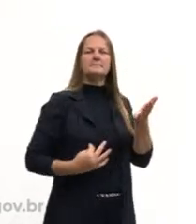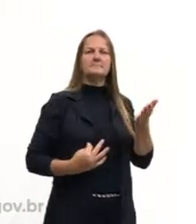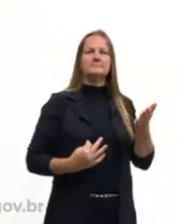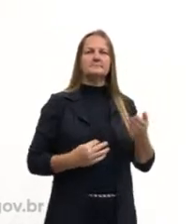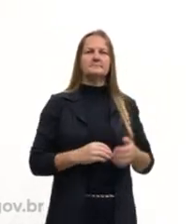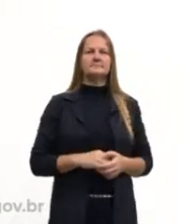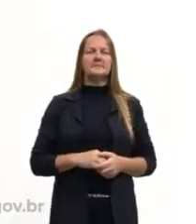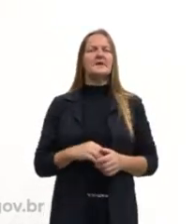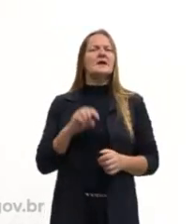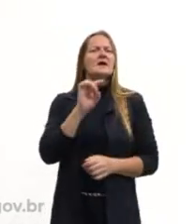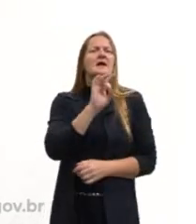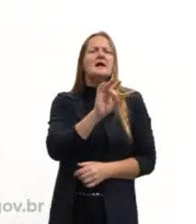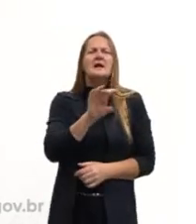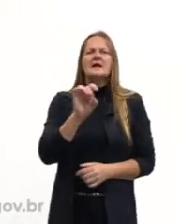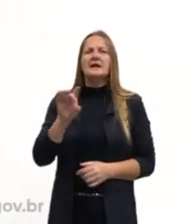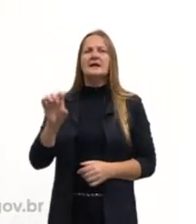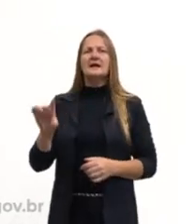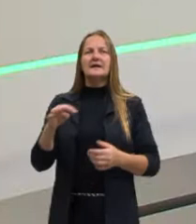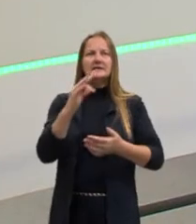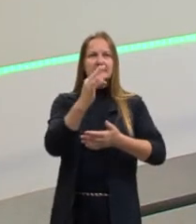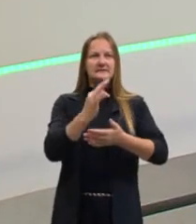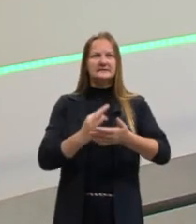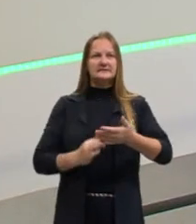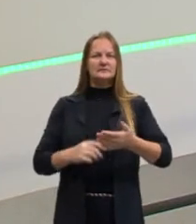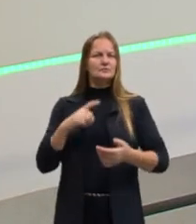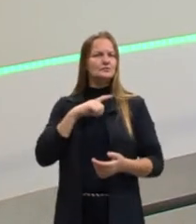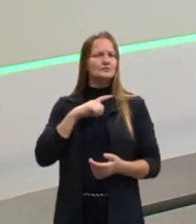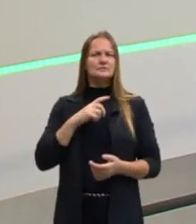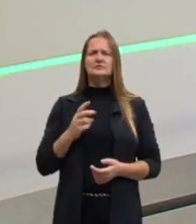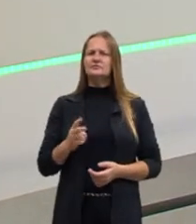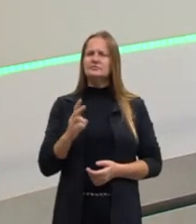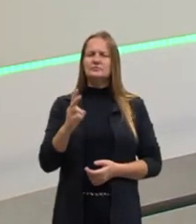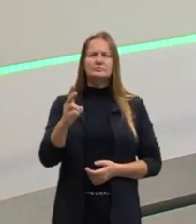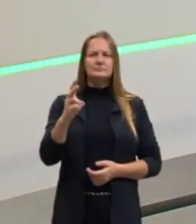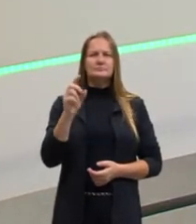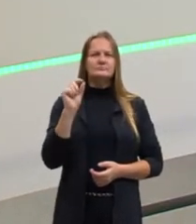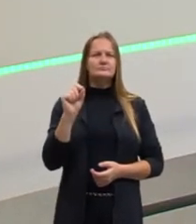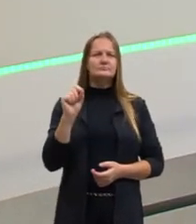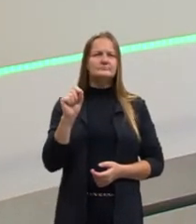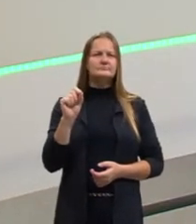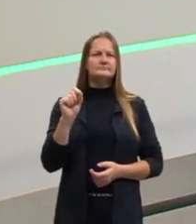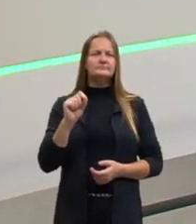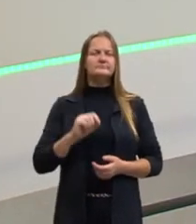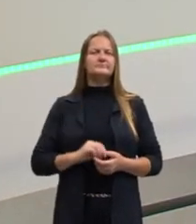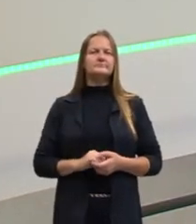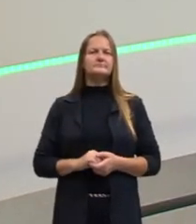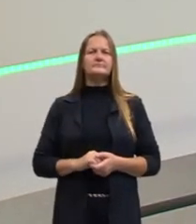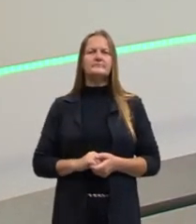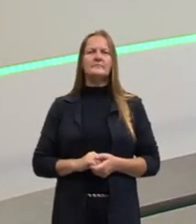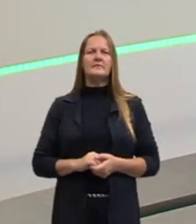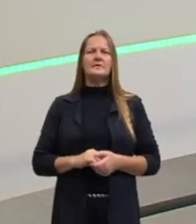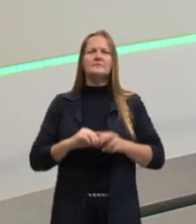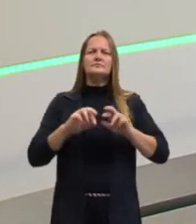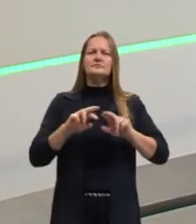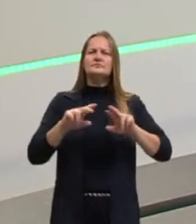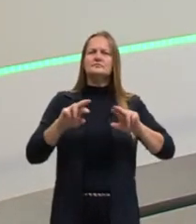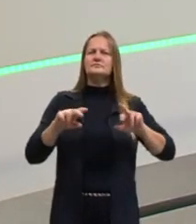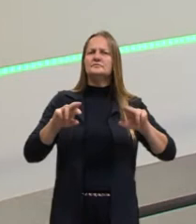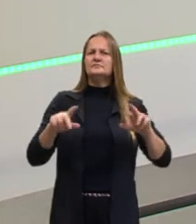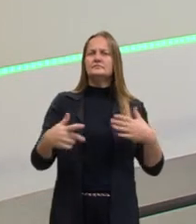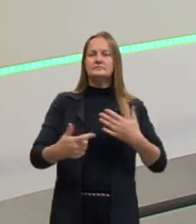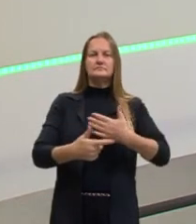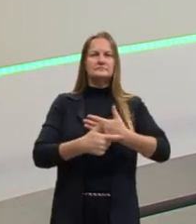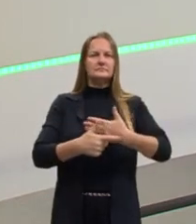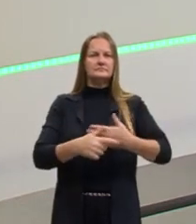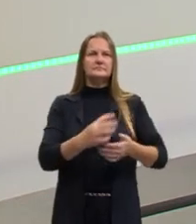Em cada texto sempre existe muitas funções no texto